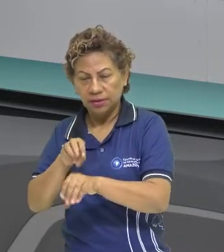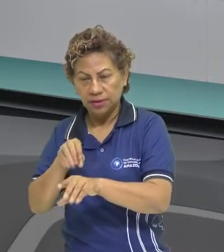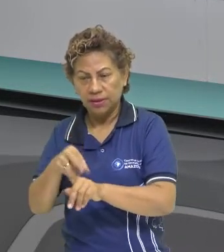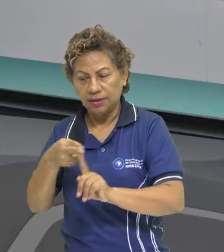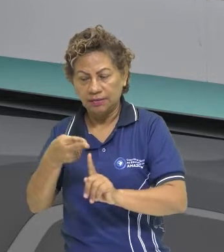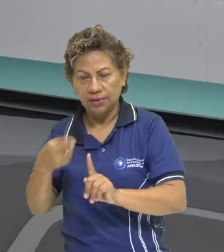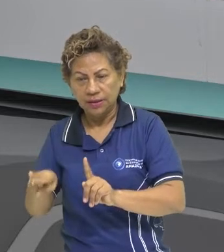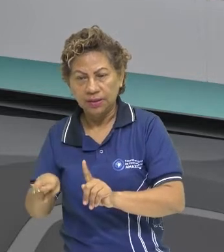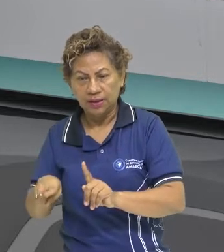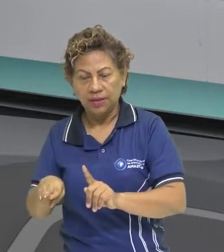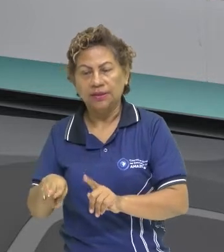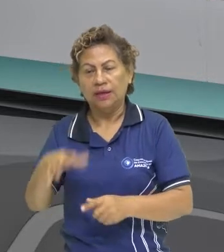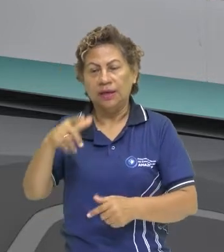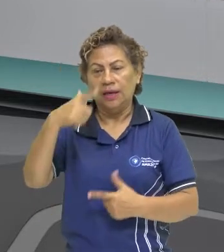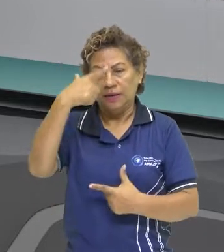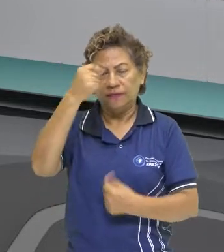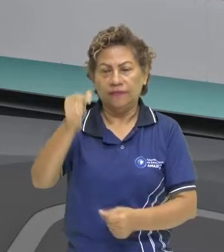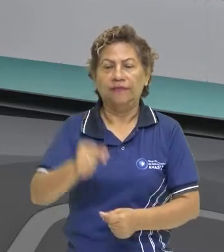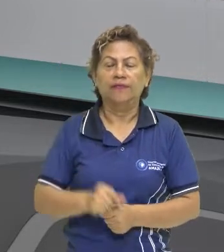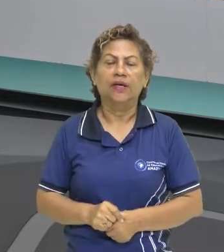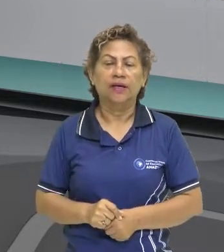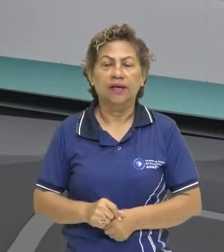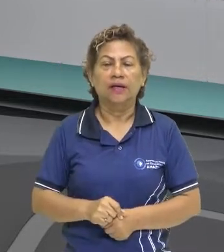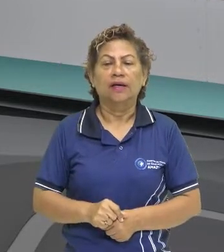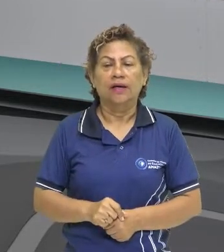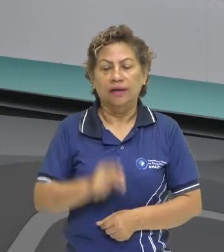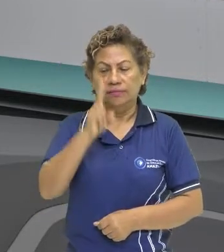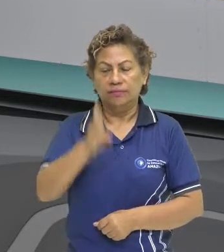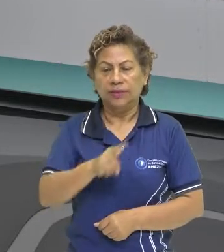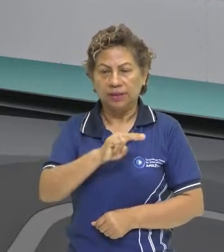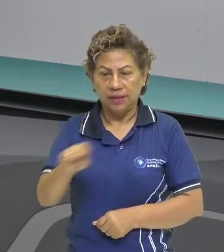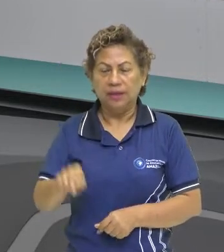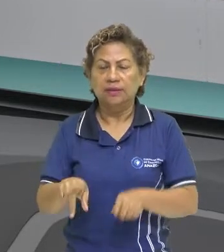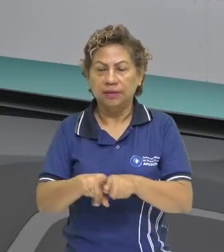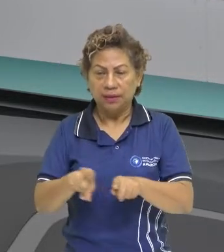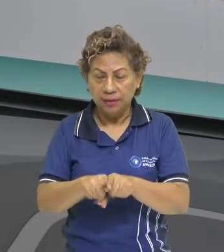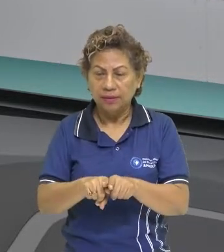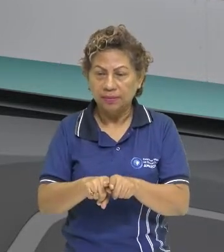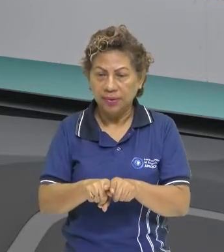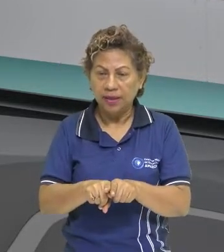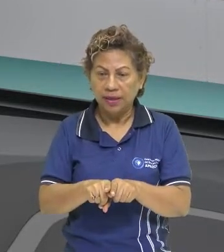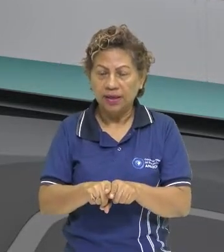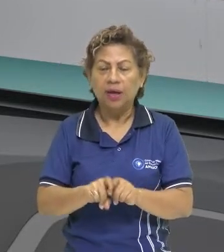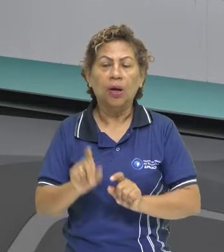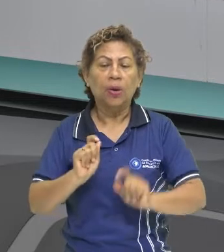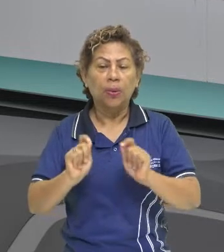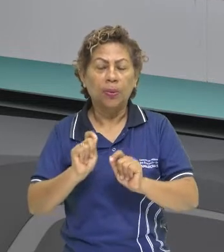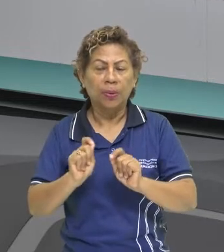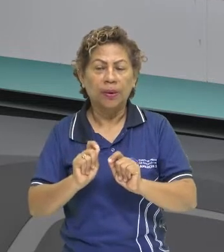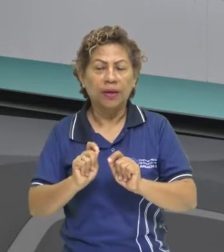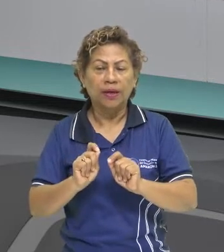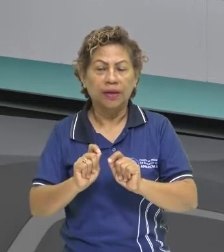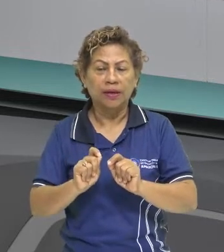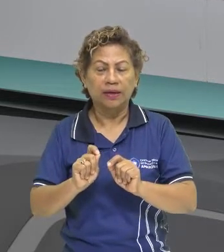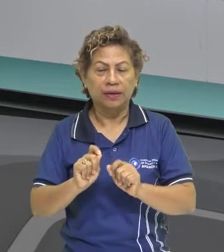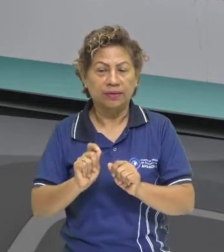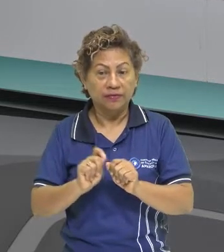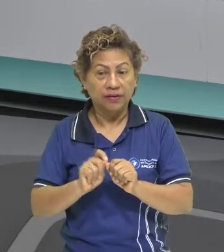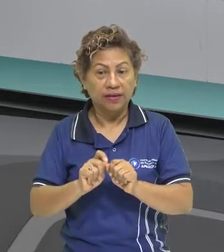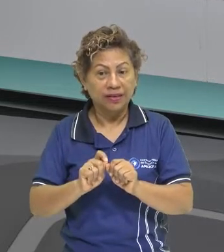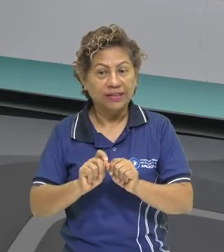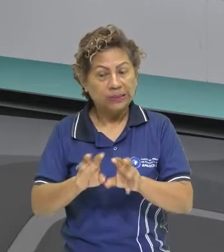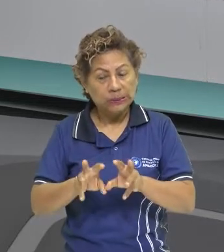Brasil, a fé católica, ele aprendeu a língua tupi, a tupi-guarani, e ele